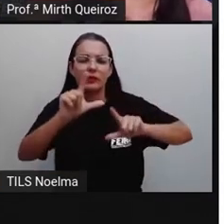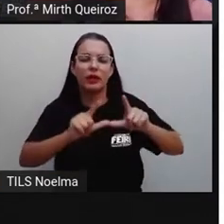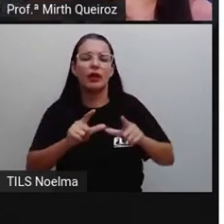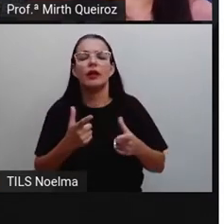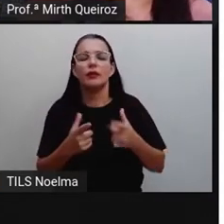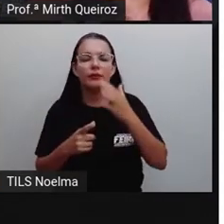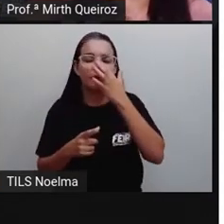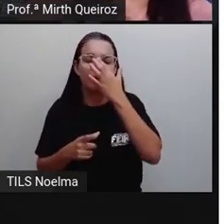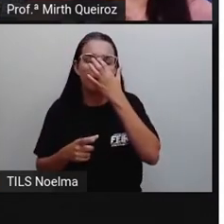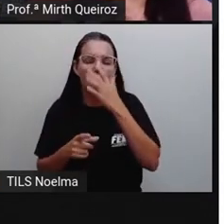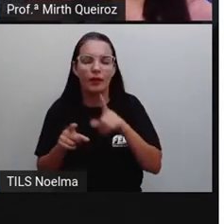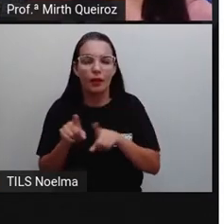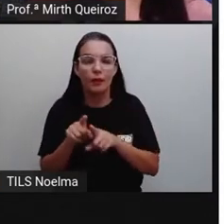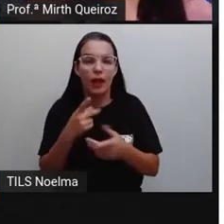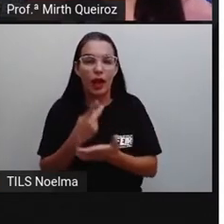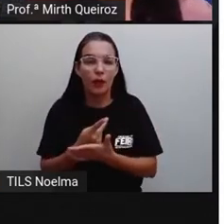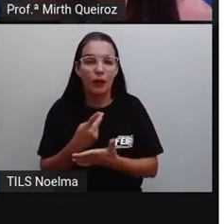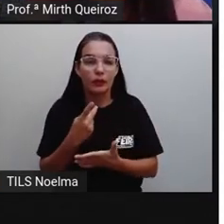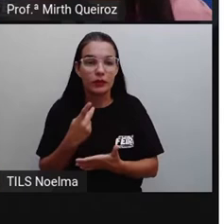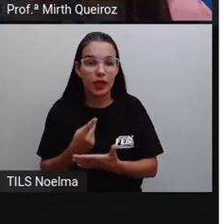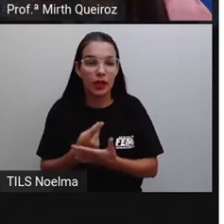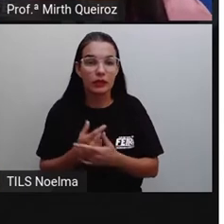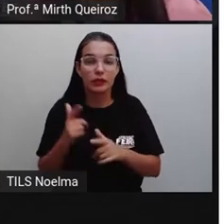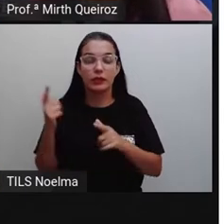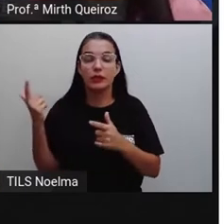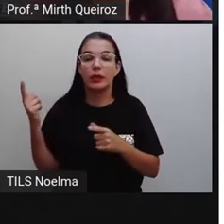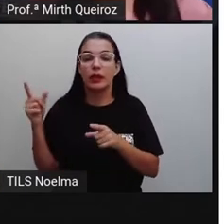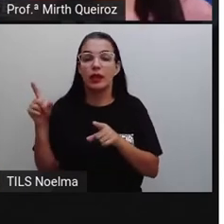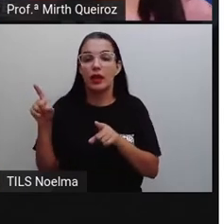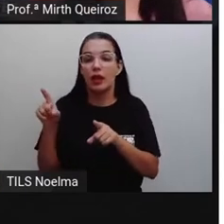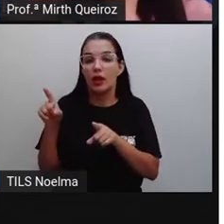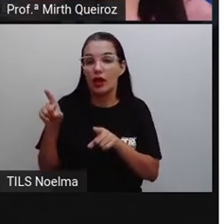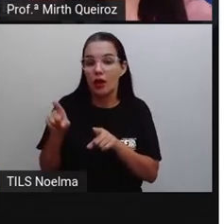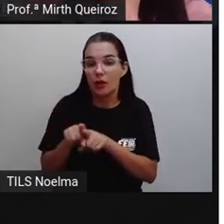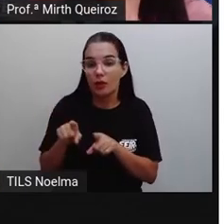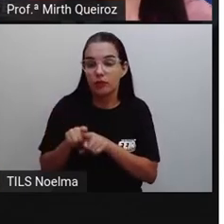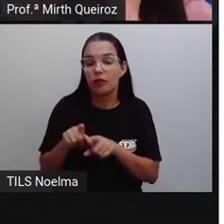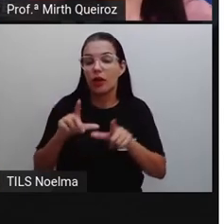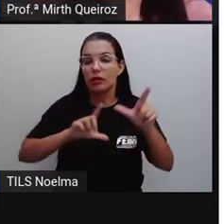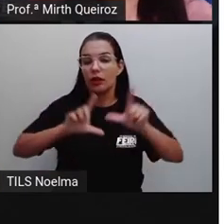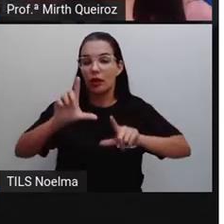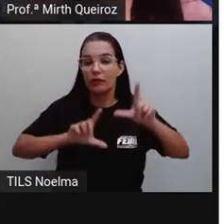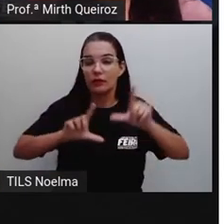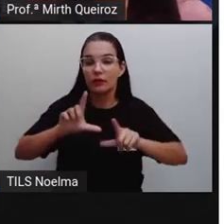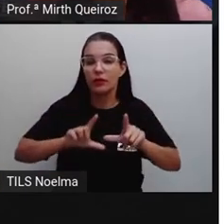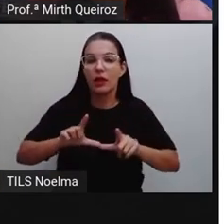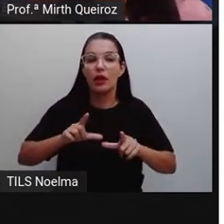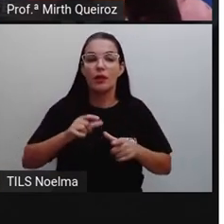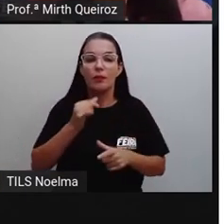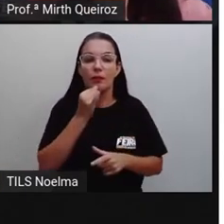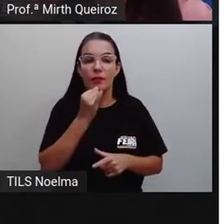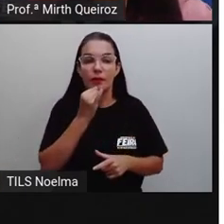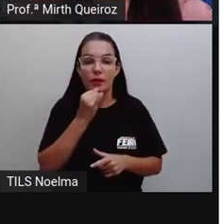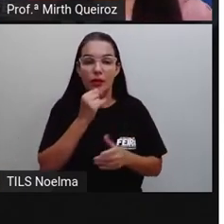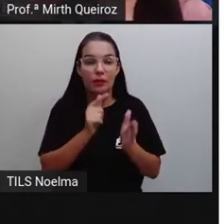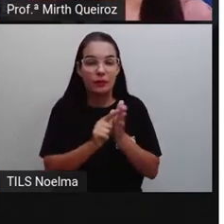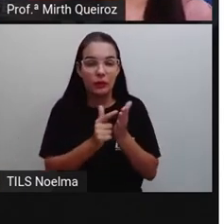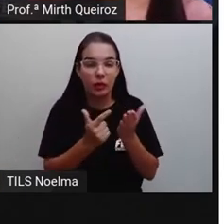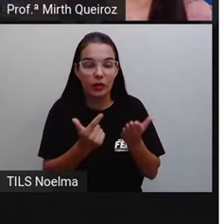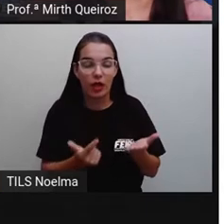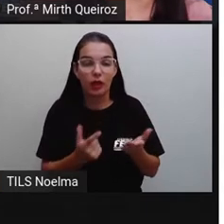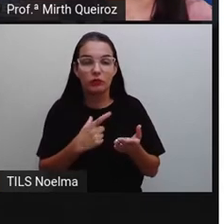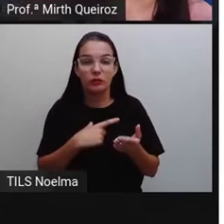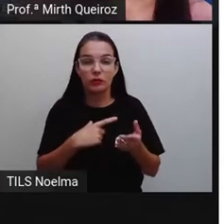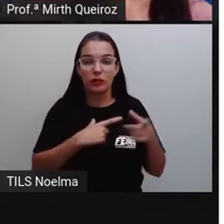o que acontece com a televisão, né? Os programas televisivos, como, por exemplo, o próprio jornal